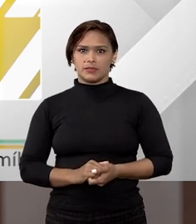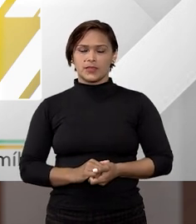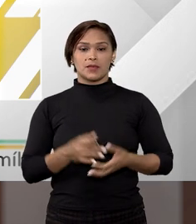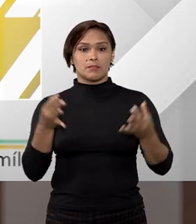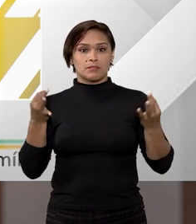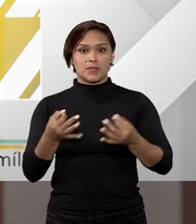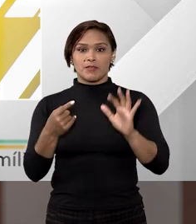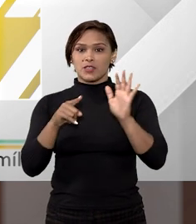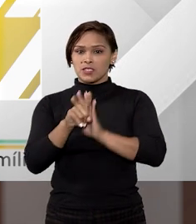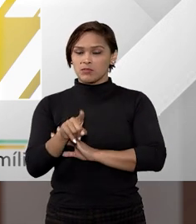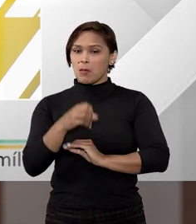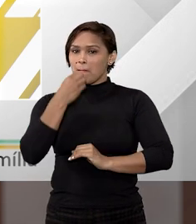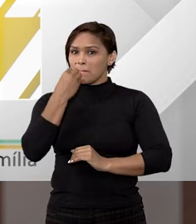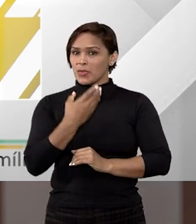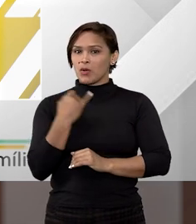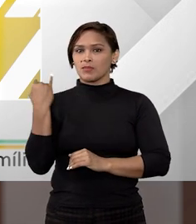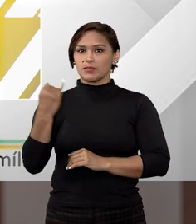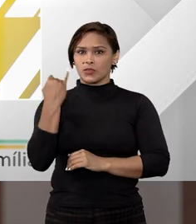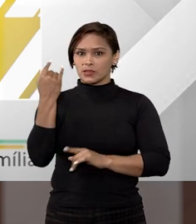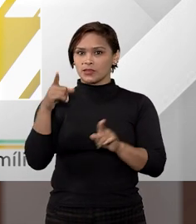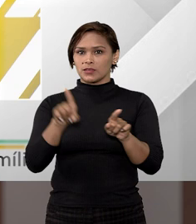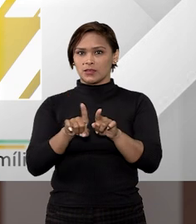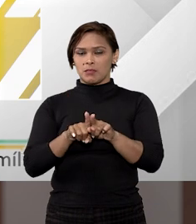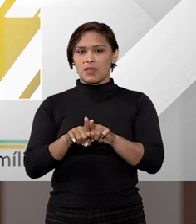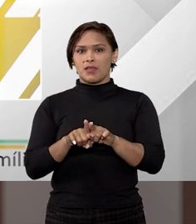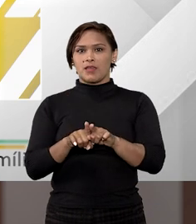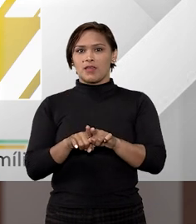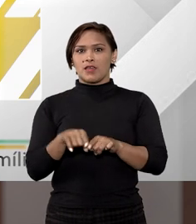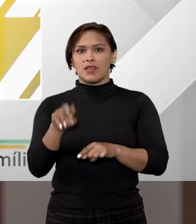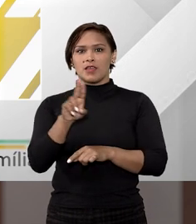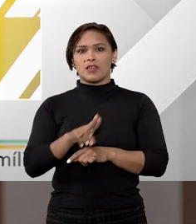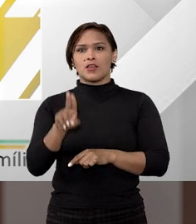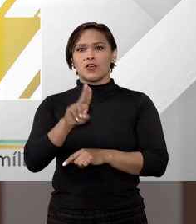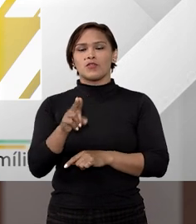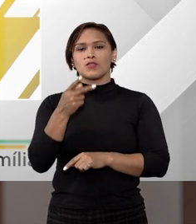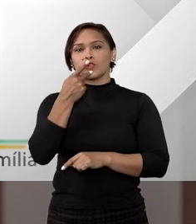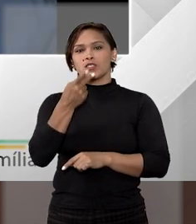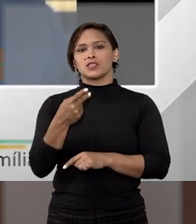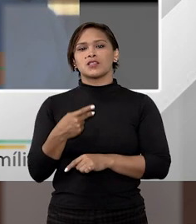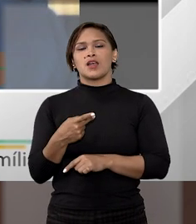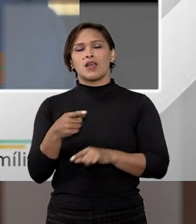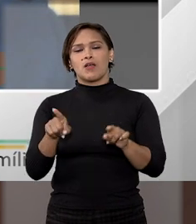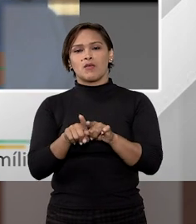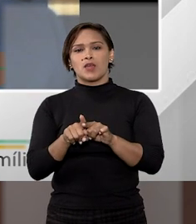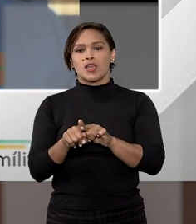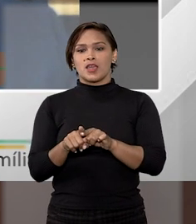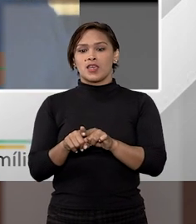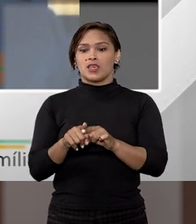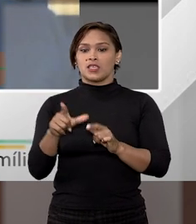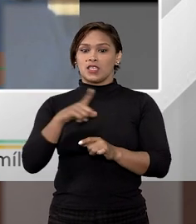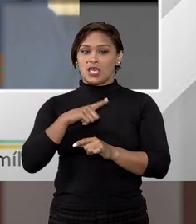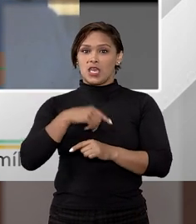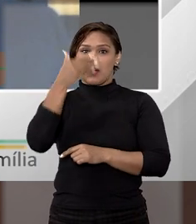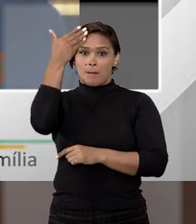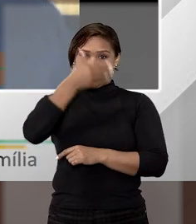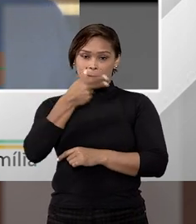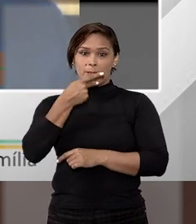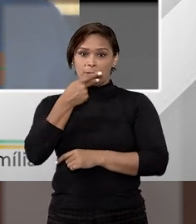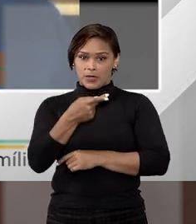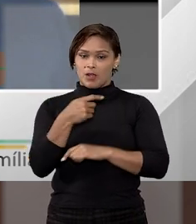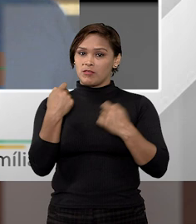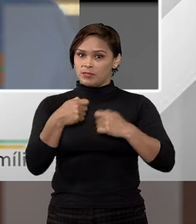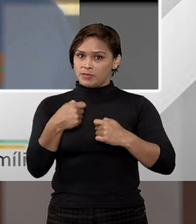Perfeito, Thiago. Acho que essa é uma pergunta muito relevante também e eu vou usar um ditado popular. Quem alega tem que provar.